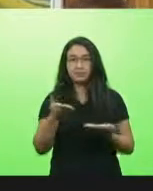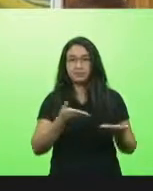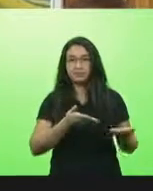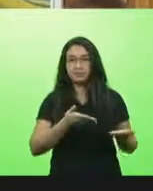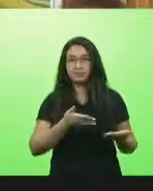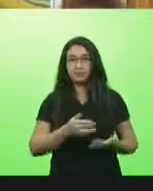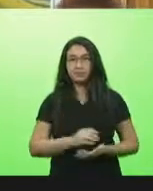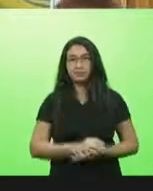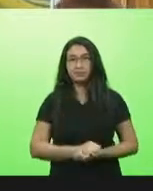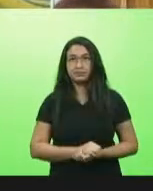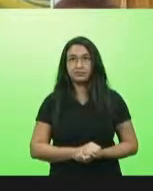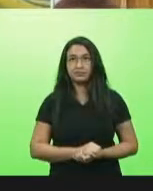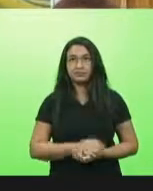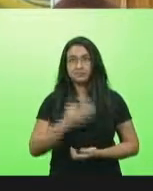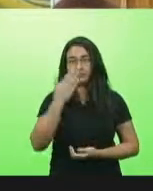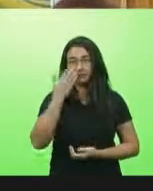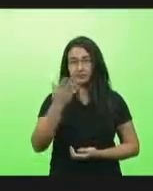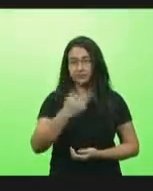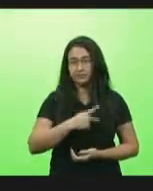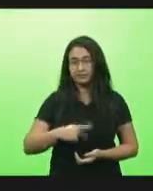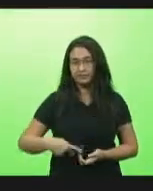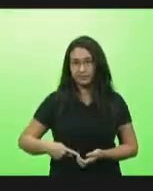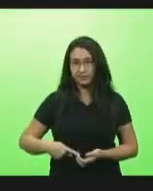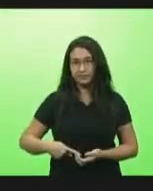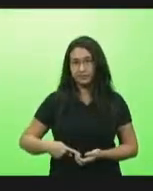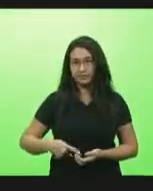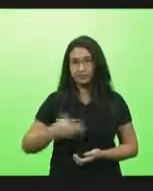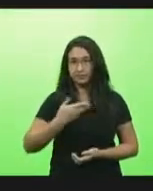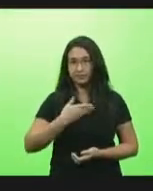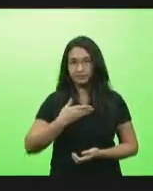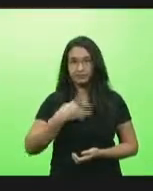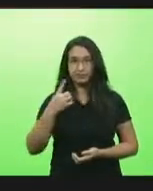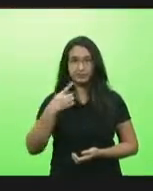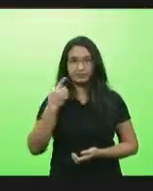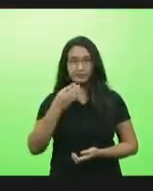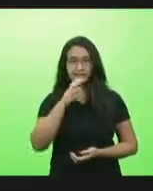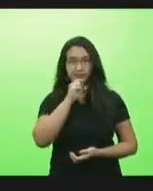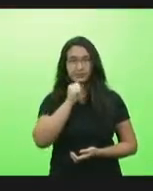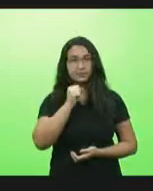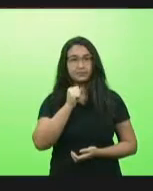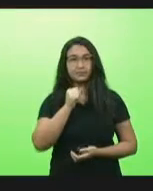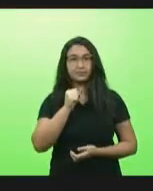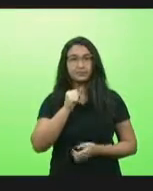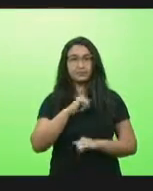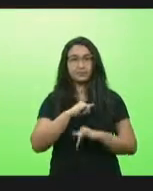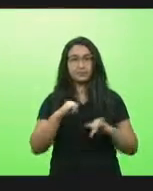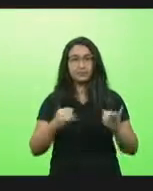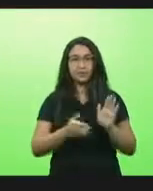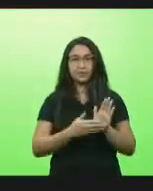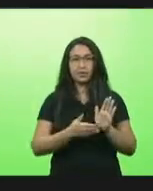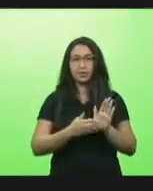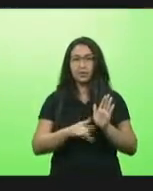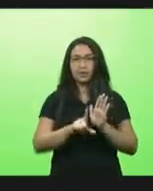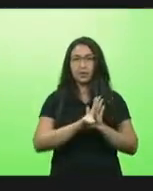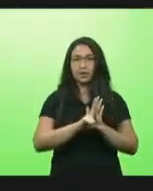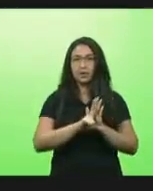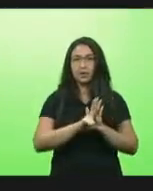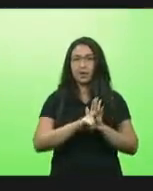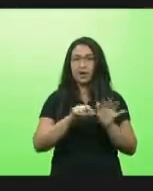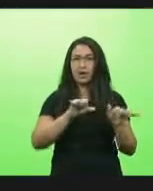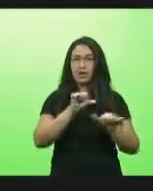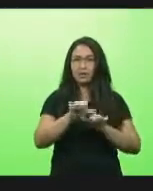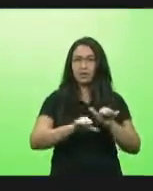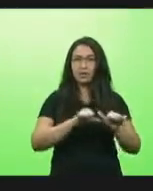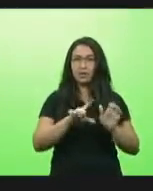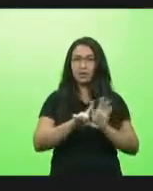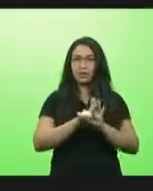muito obrigado senhor presidente obrigado aos colegas serei breve sucinto mas quero falar de uma lei que nós propomos sobre que ela altera a lei da